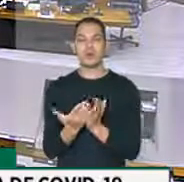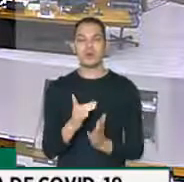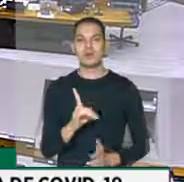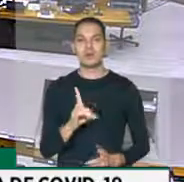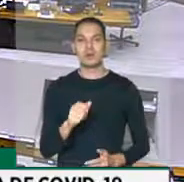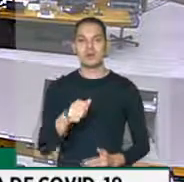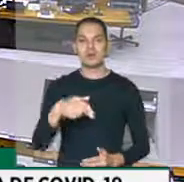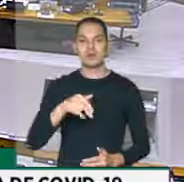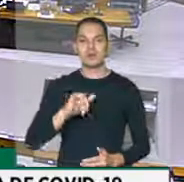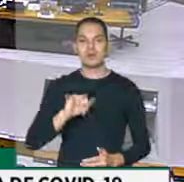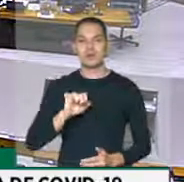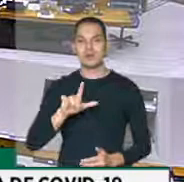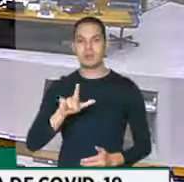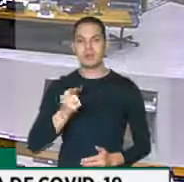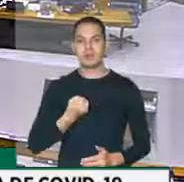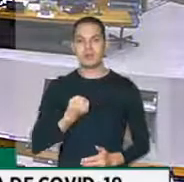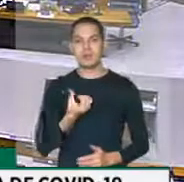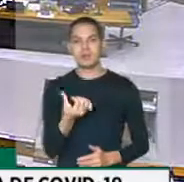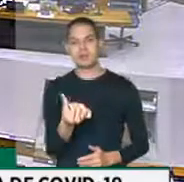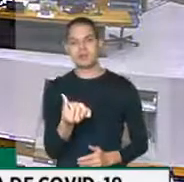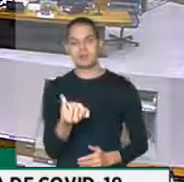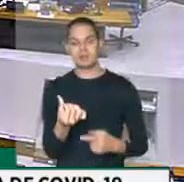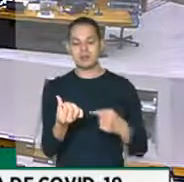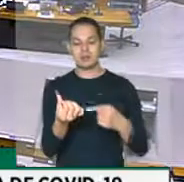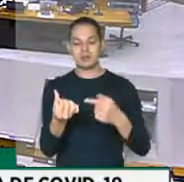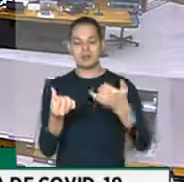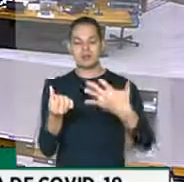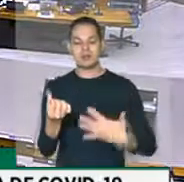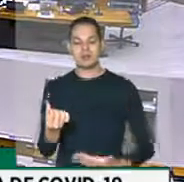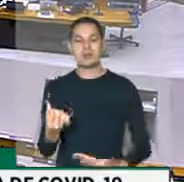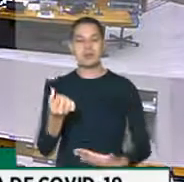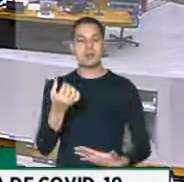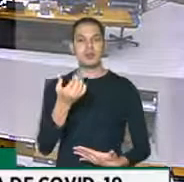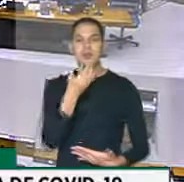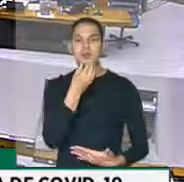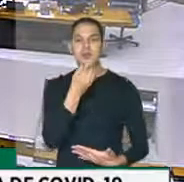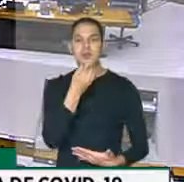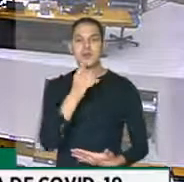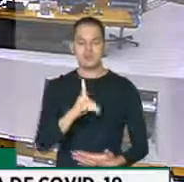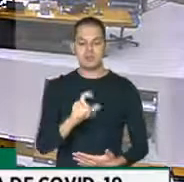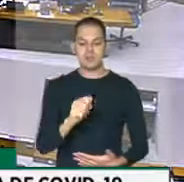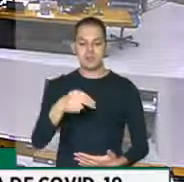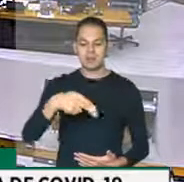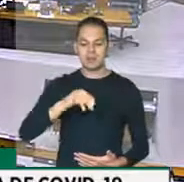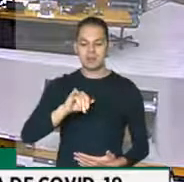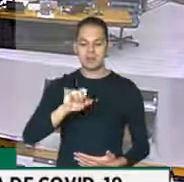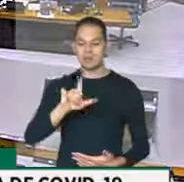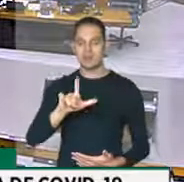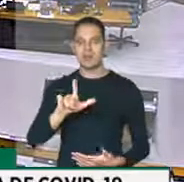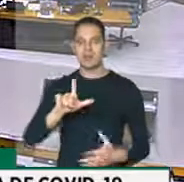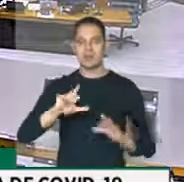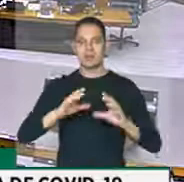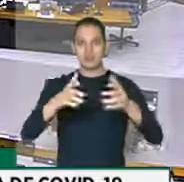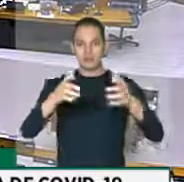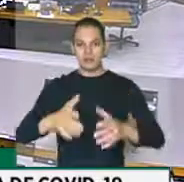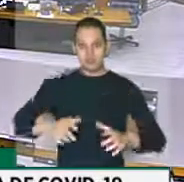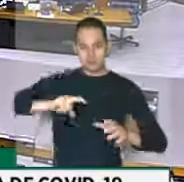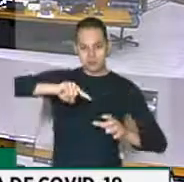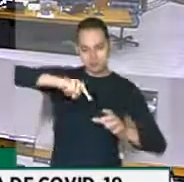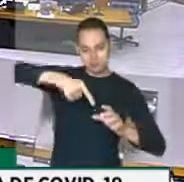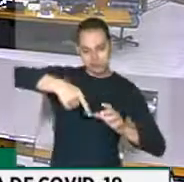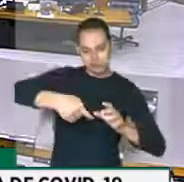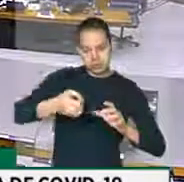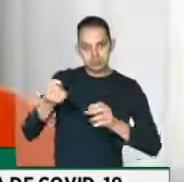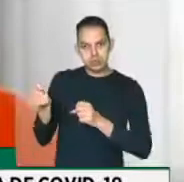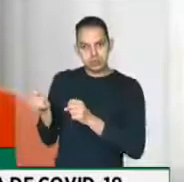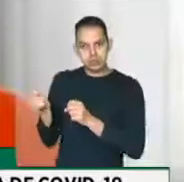Testamento fala de quando Daniel foi jogado às covas e sobreviveu. Os trabalhadores